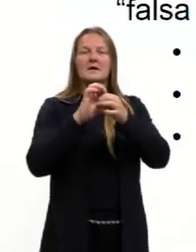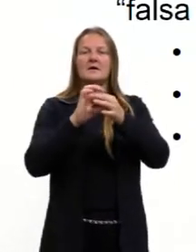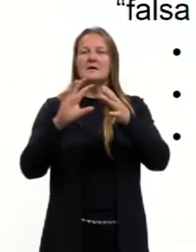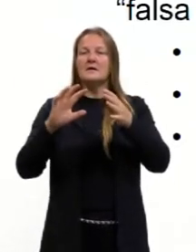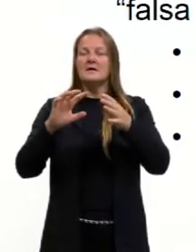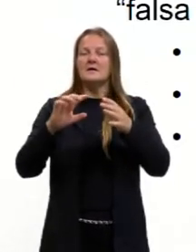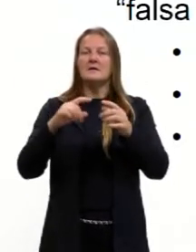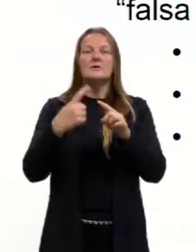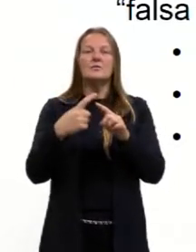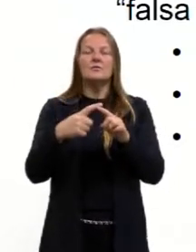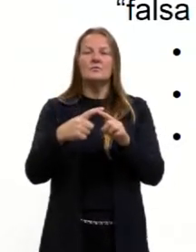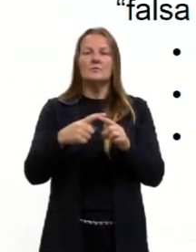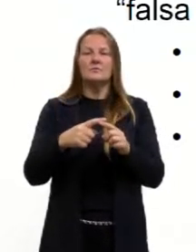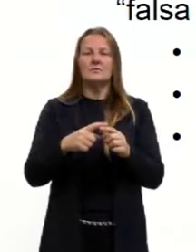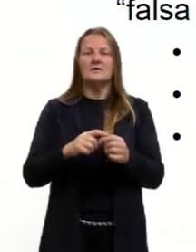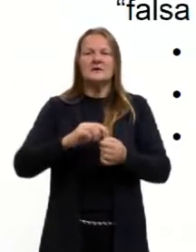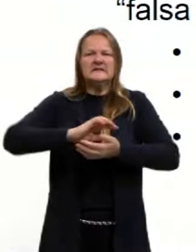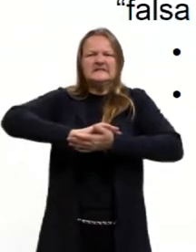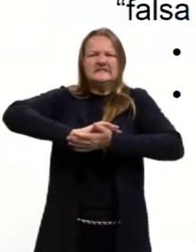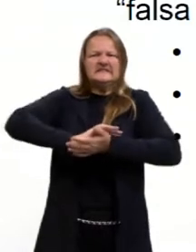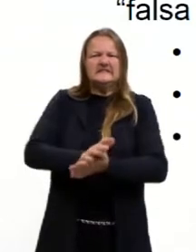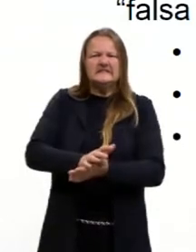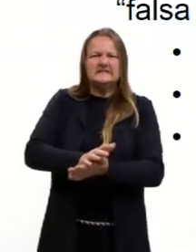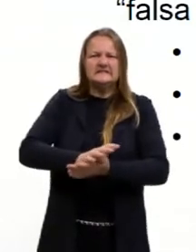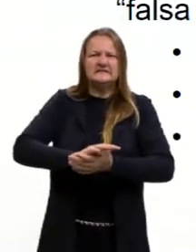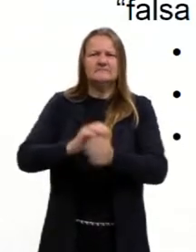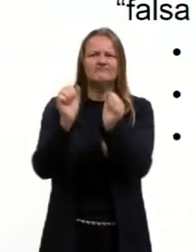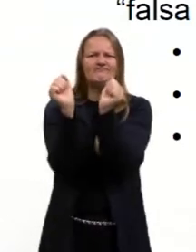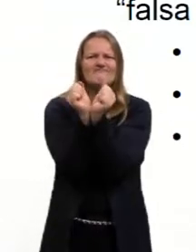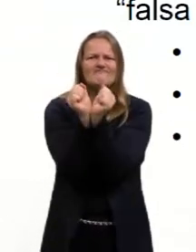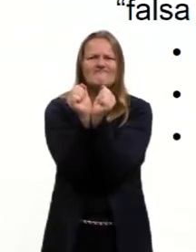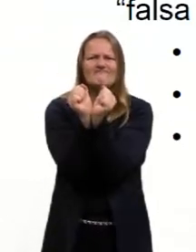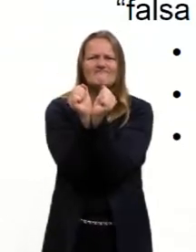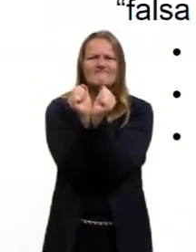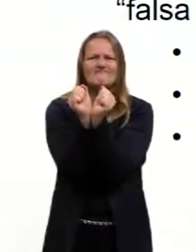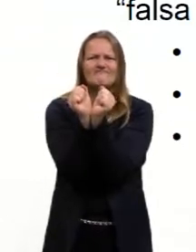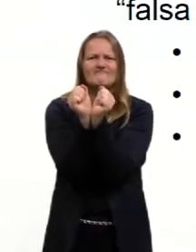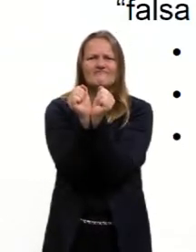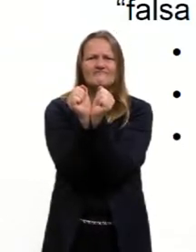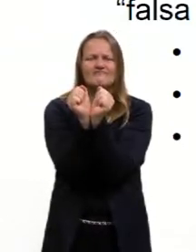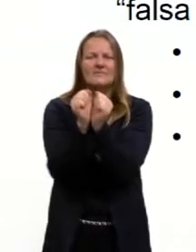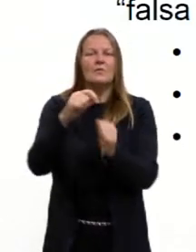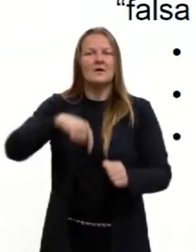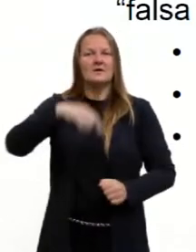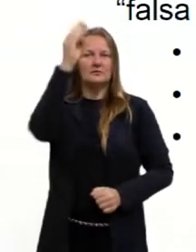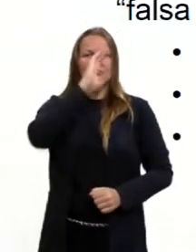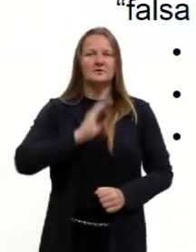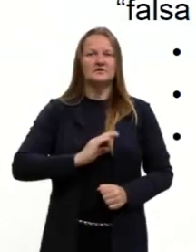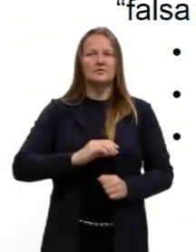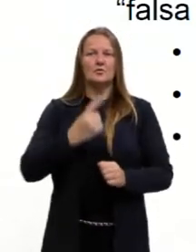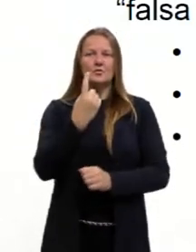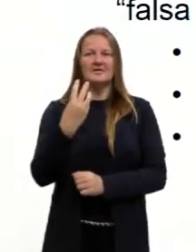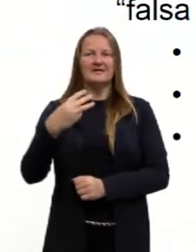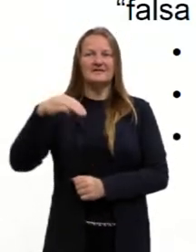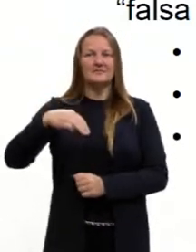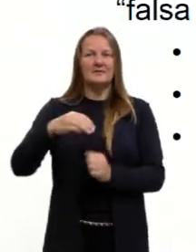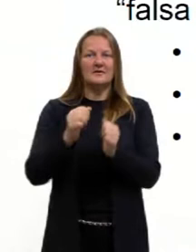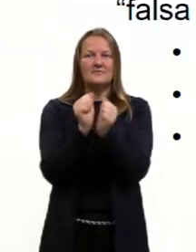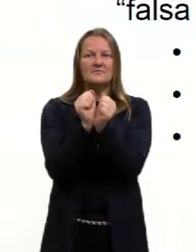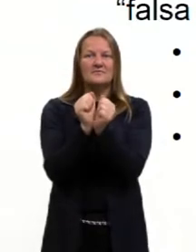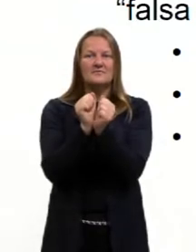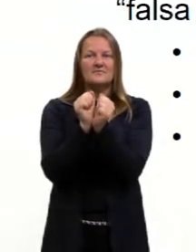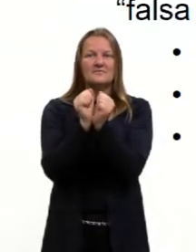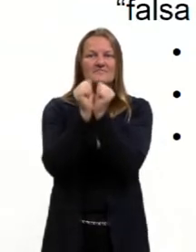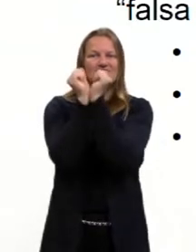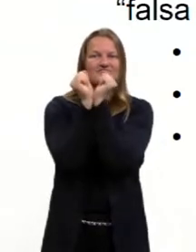da escravidão no Brasil. E não se aceita essa data, o movimento negro rechaça ela, por considerar que